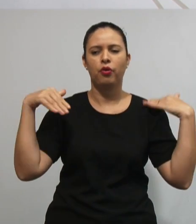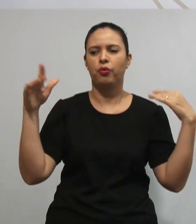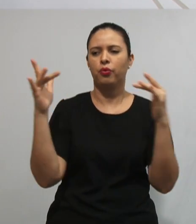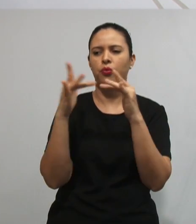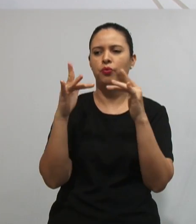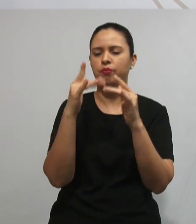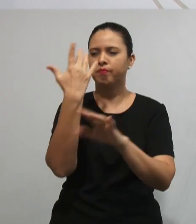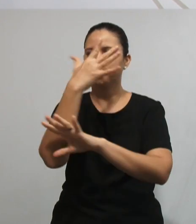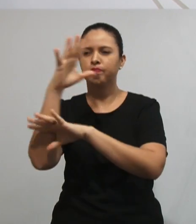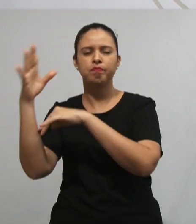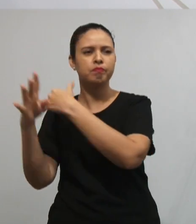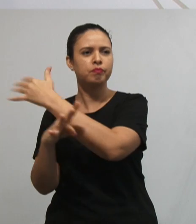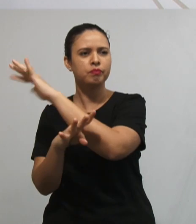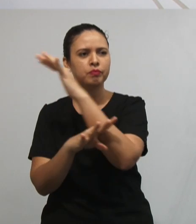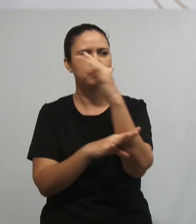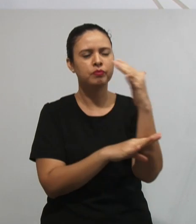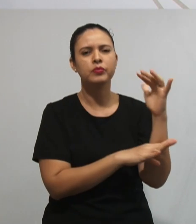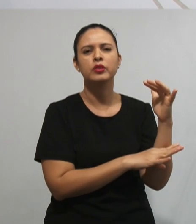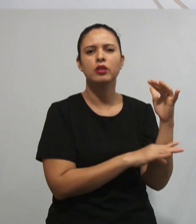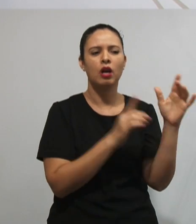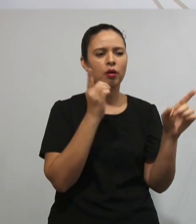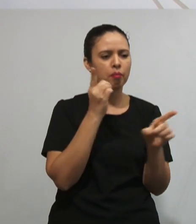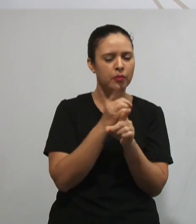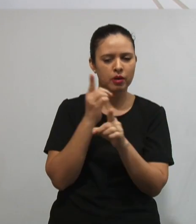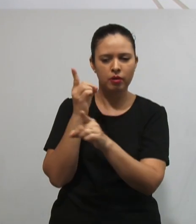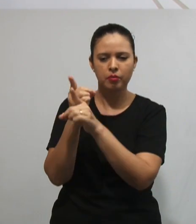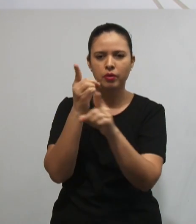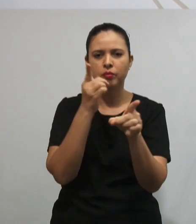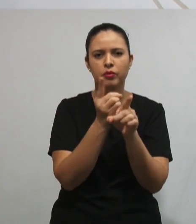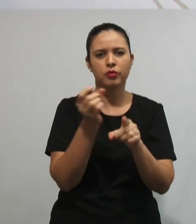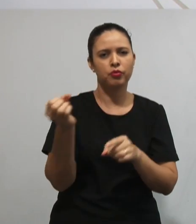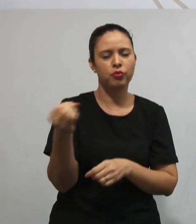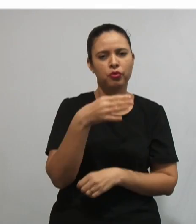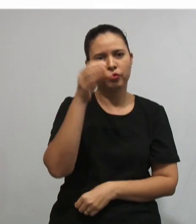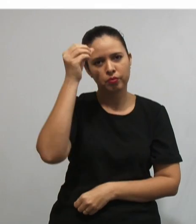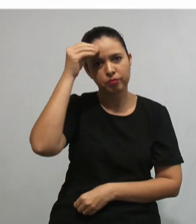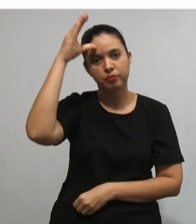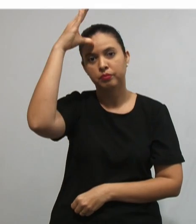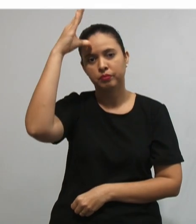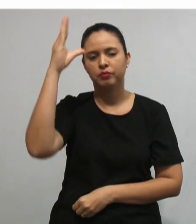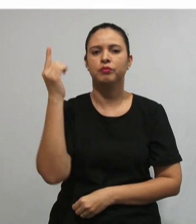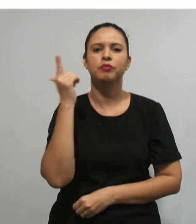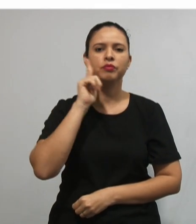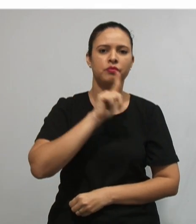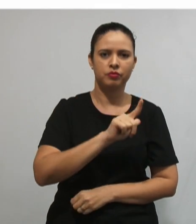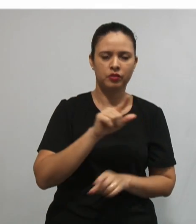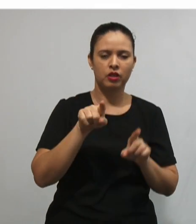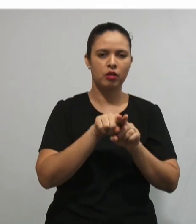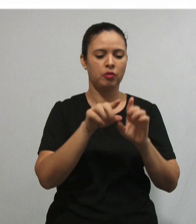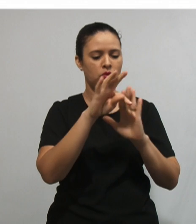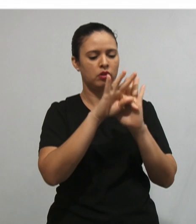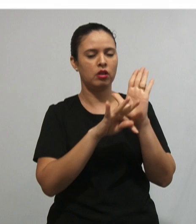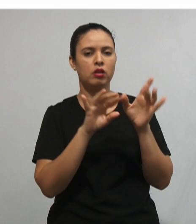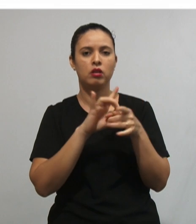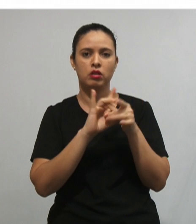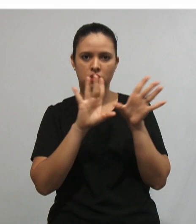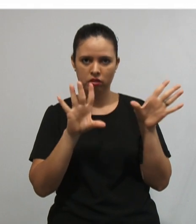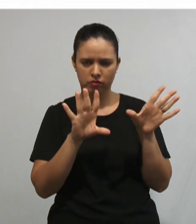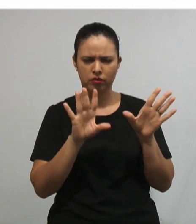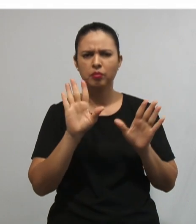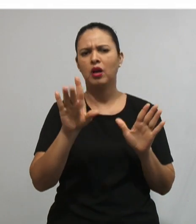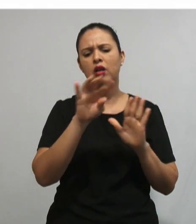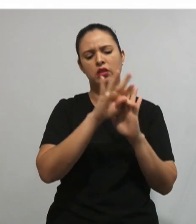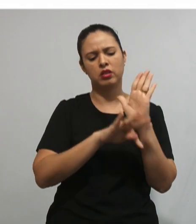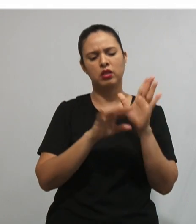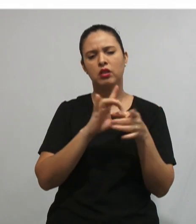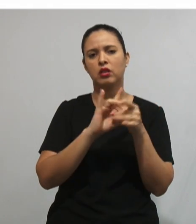E ali, observando a natureza, Eles descobriam muitas coisas, Construíam conhecimento. Também o texto livre. Nesse texto livre,